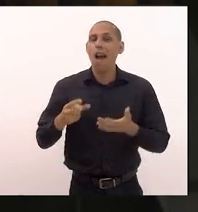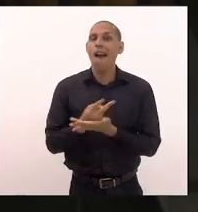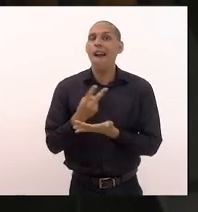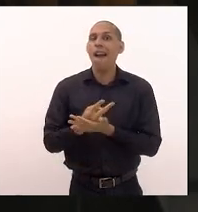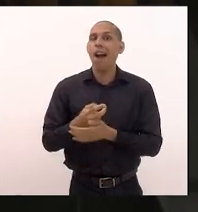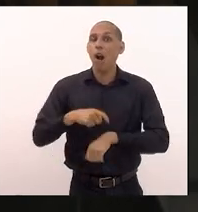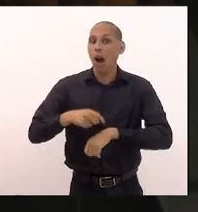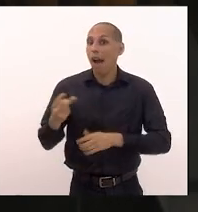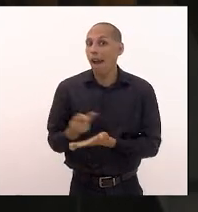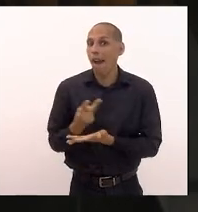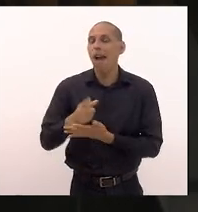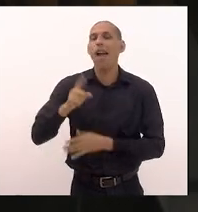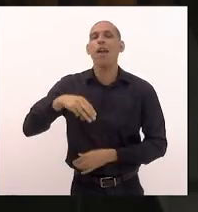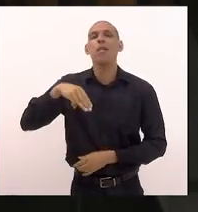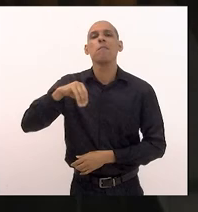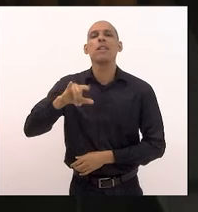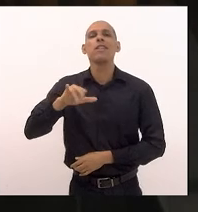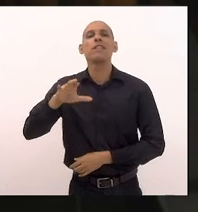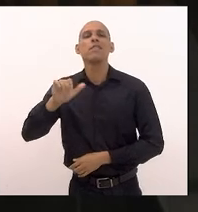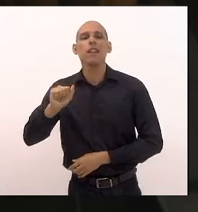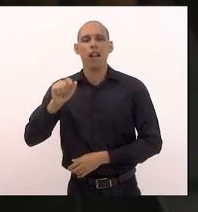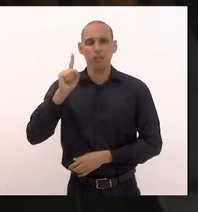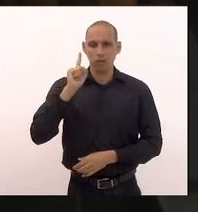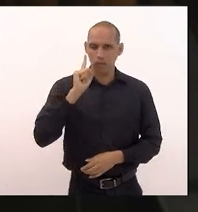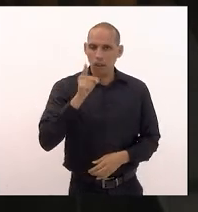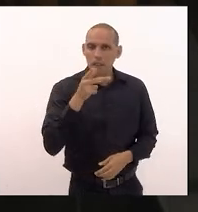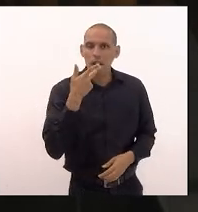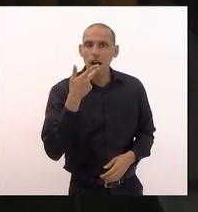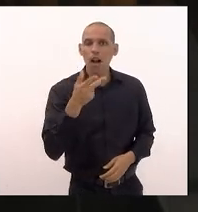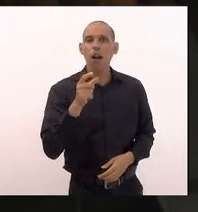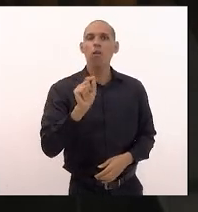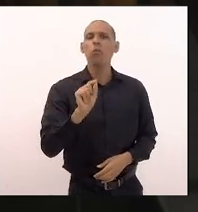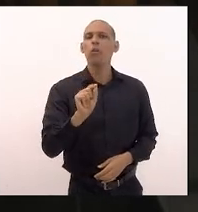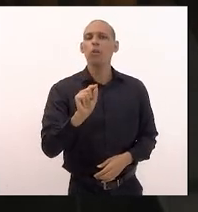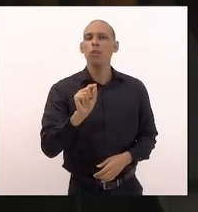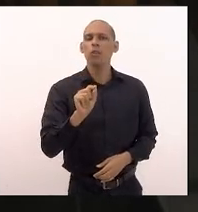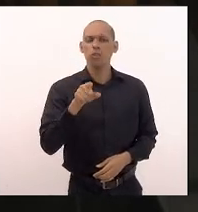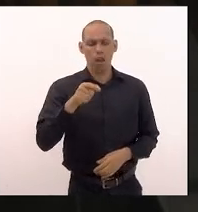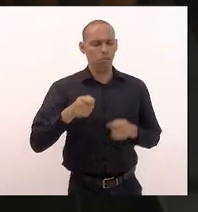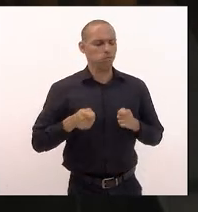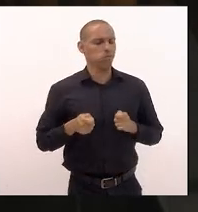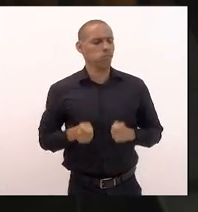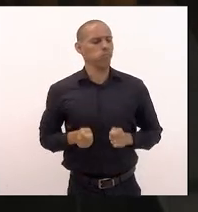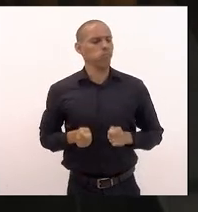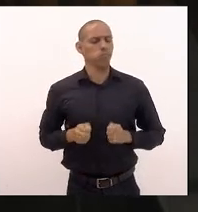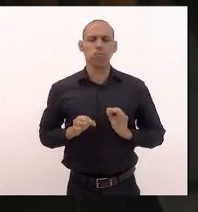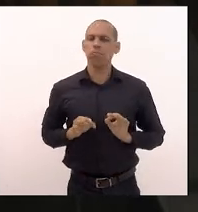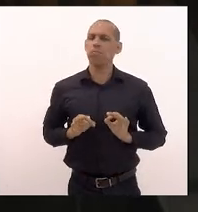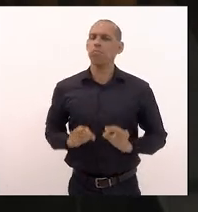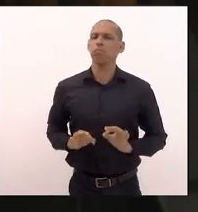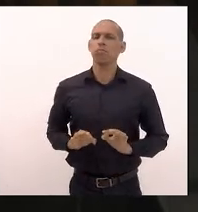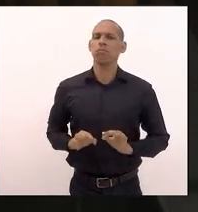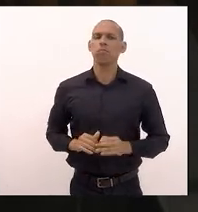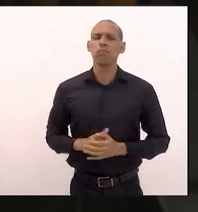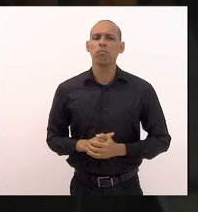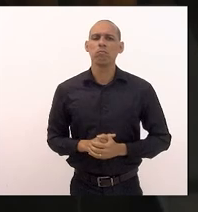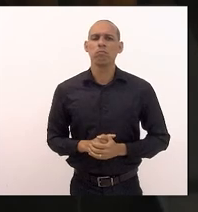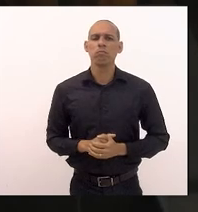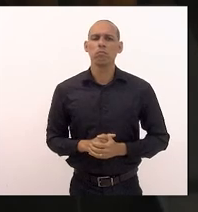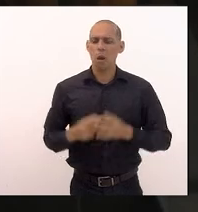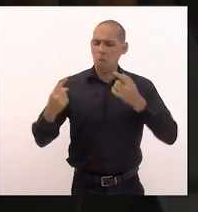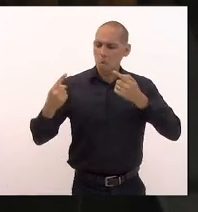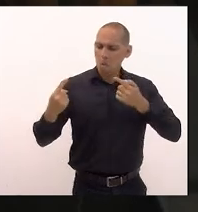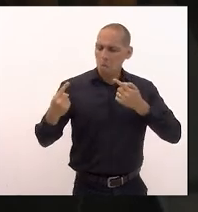milícia portanto o senhor que se diz um vigoroso rival